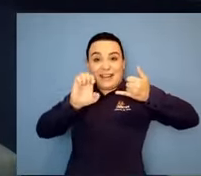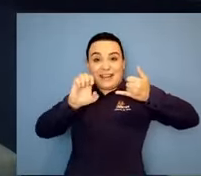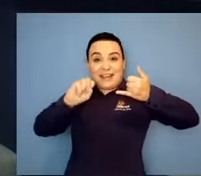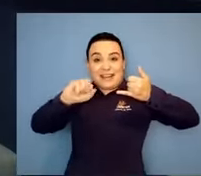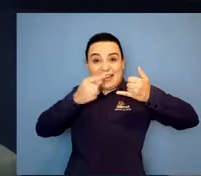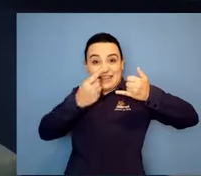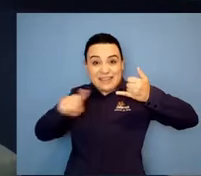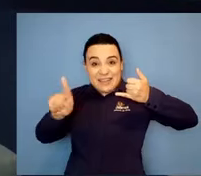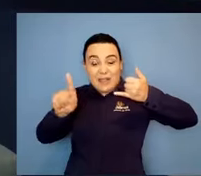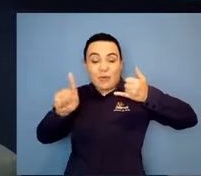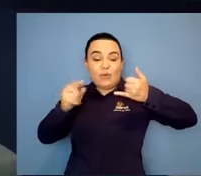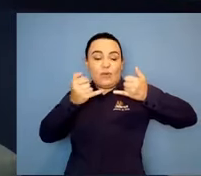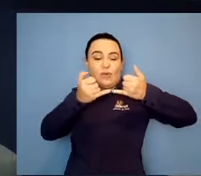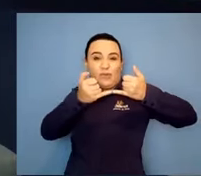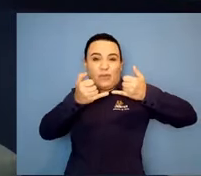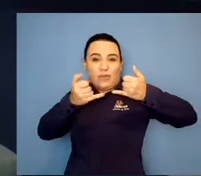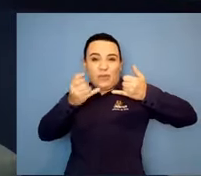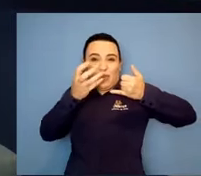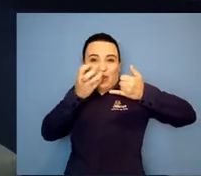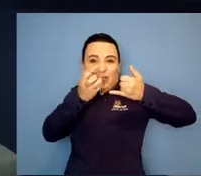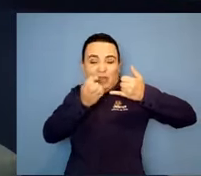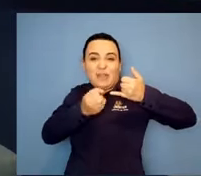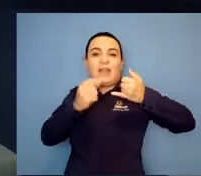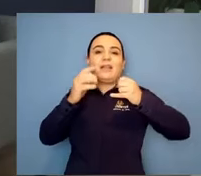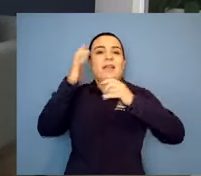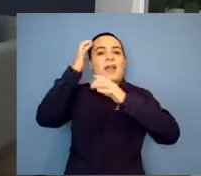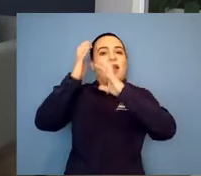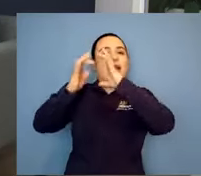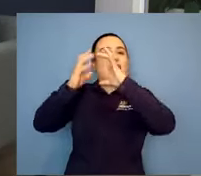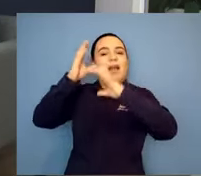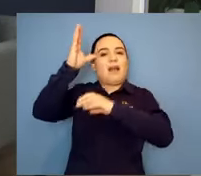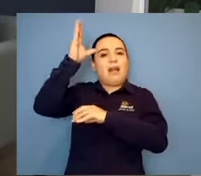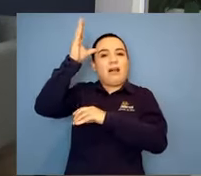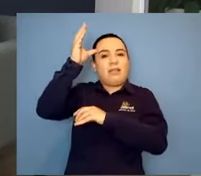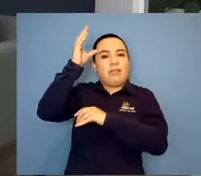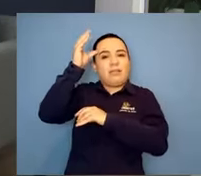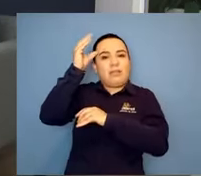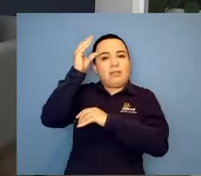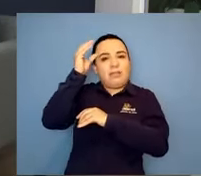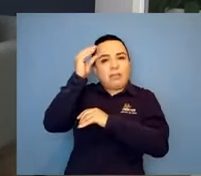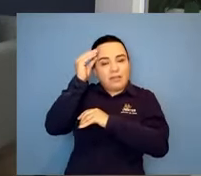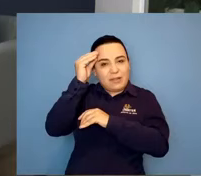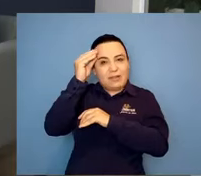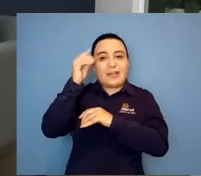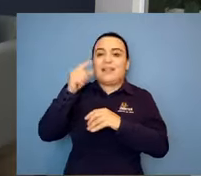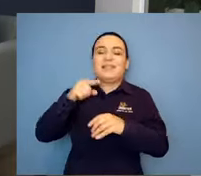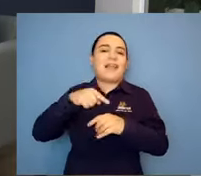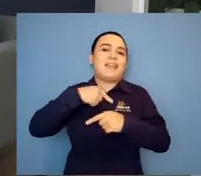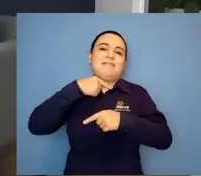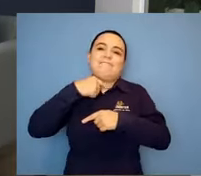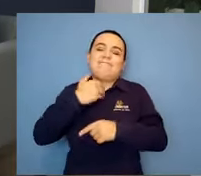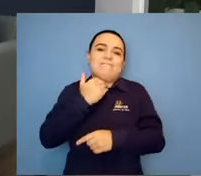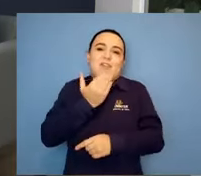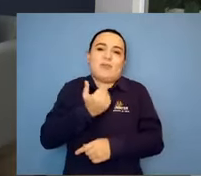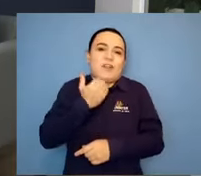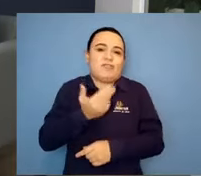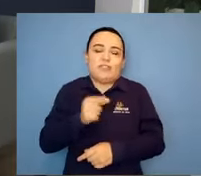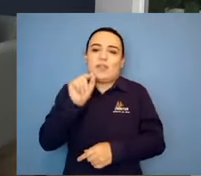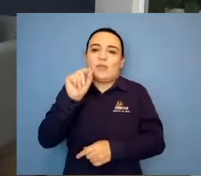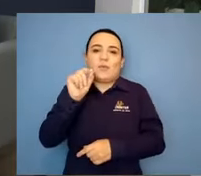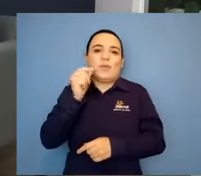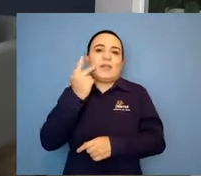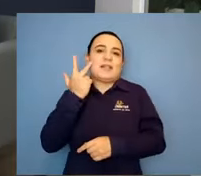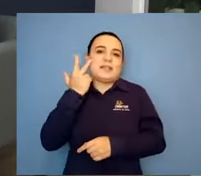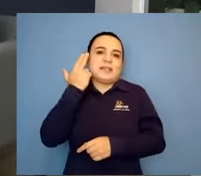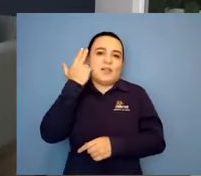mesmo após o transplante. Ah, sim. Então, o que a gente costuma falar, né? Que bom que existe o tratamento,